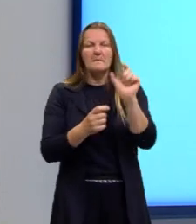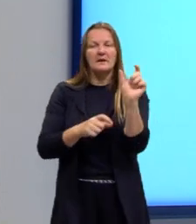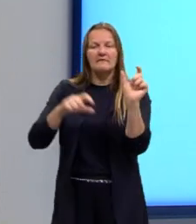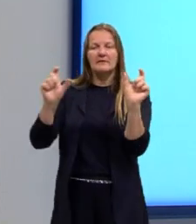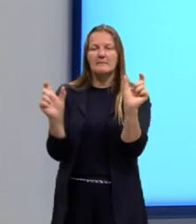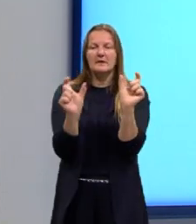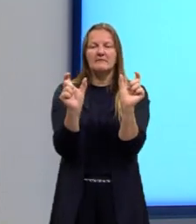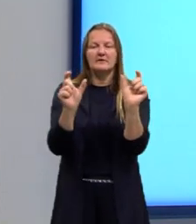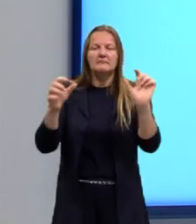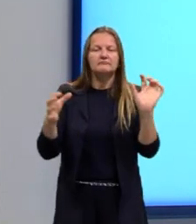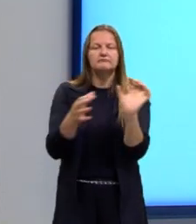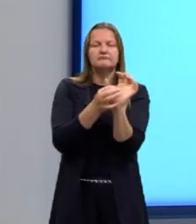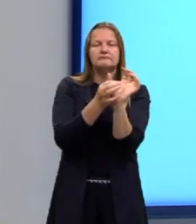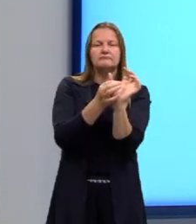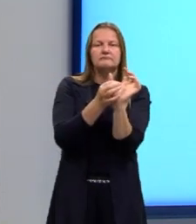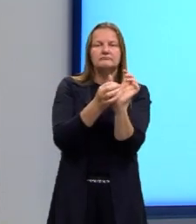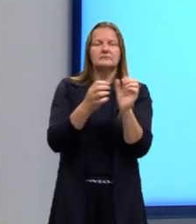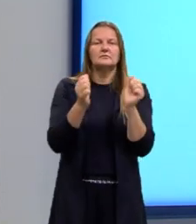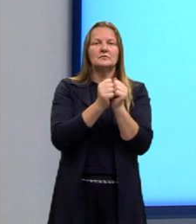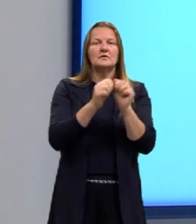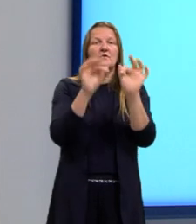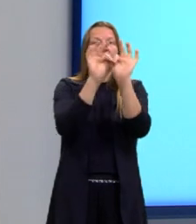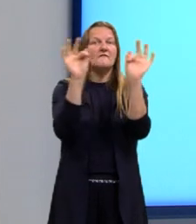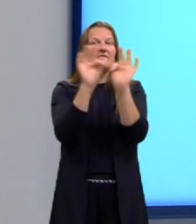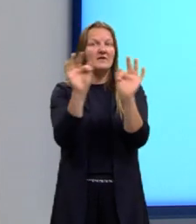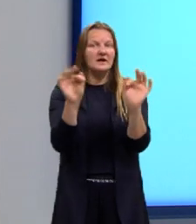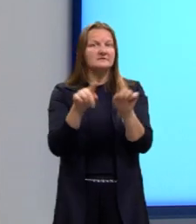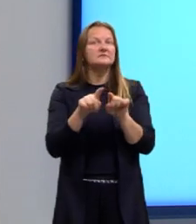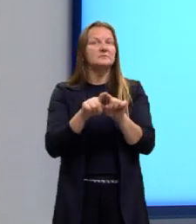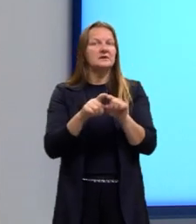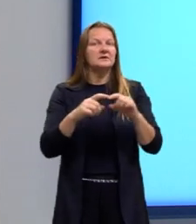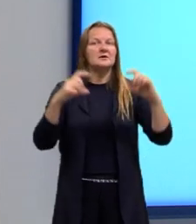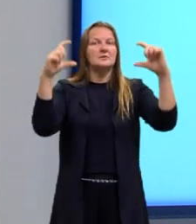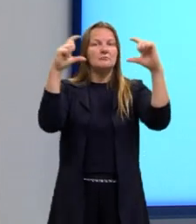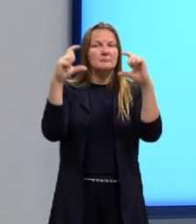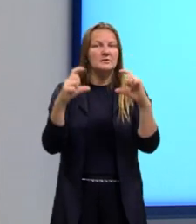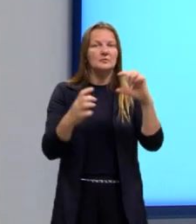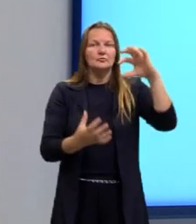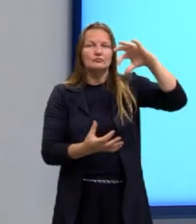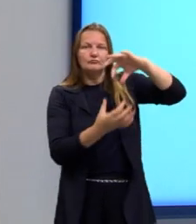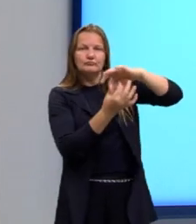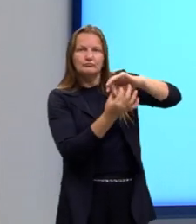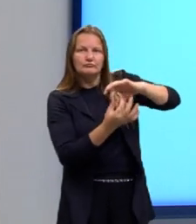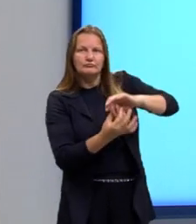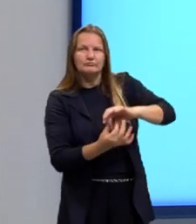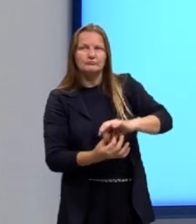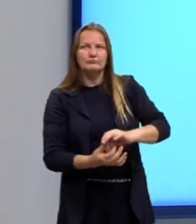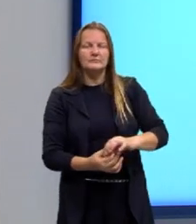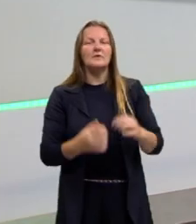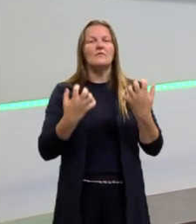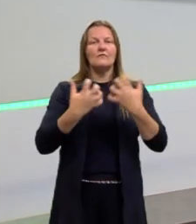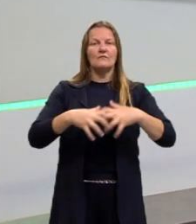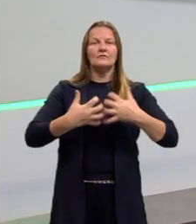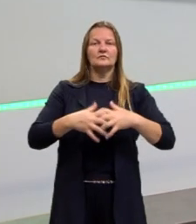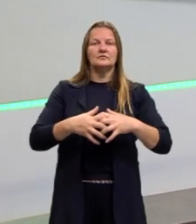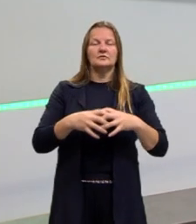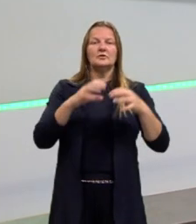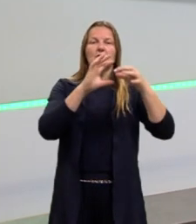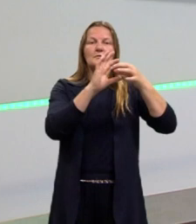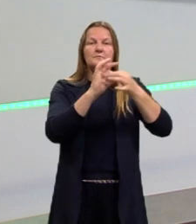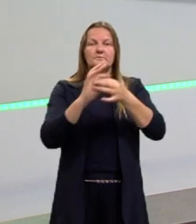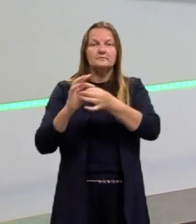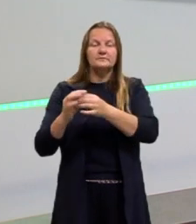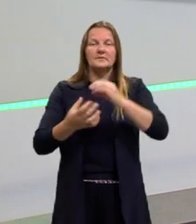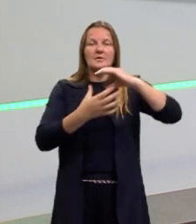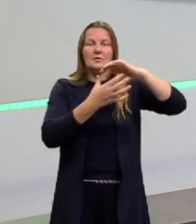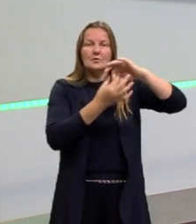outra, uma frase a outra e um período ao outro. É assim que funciona a coesão e a coerência dentro